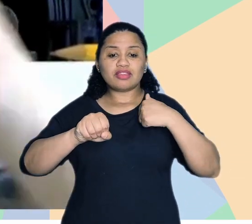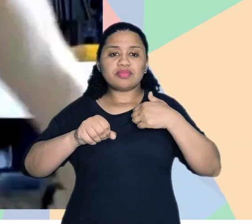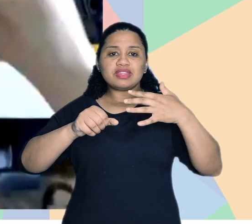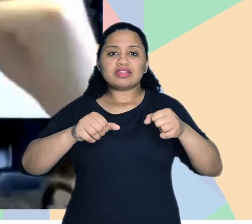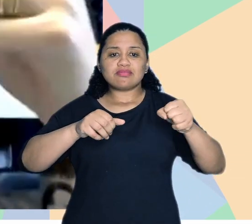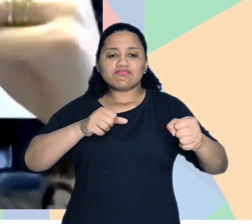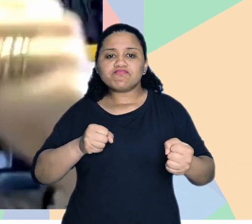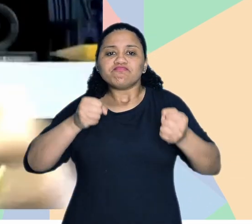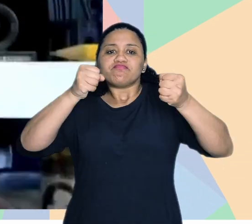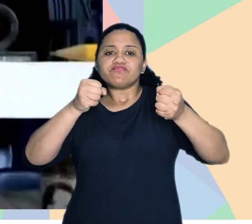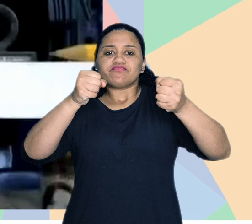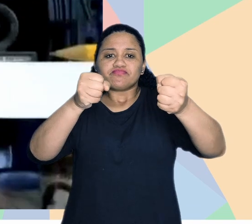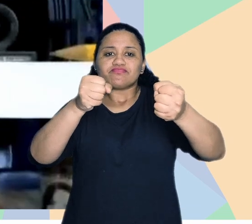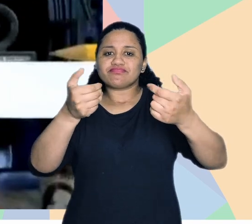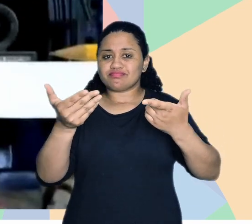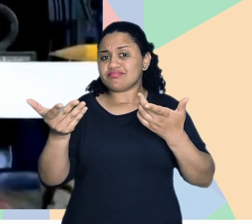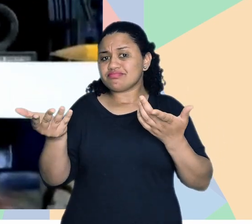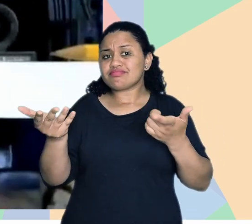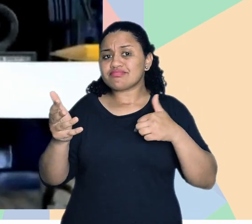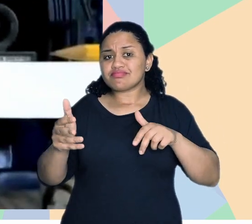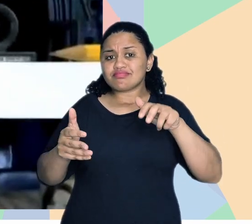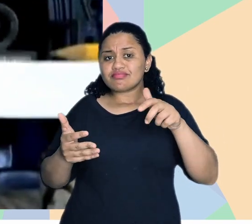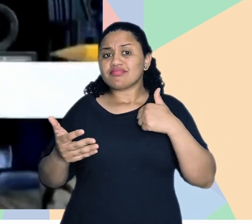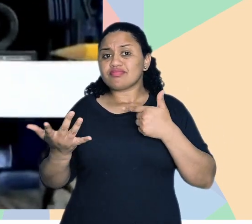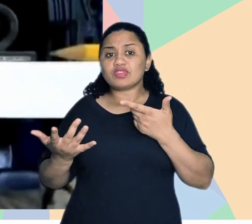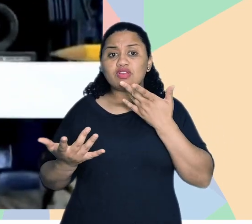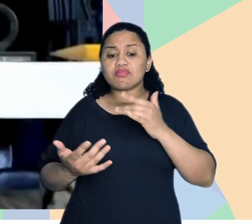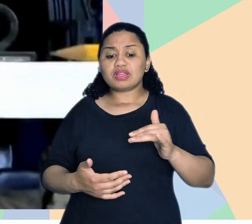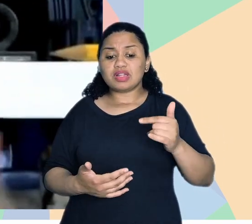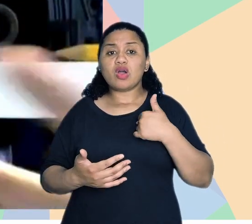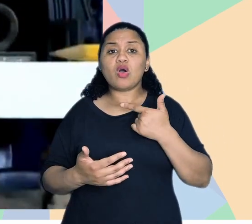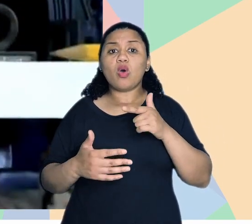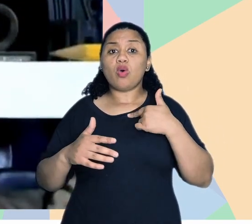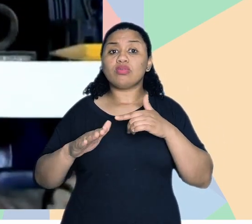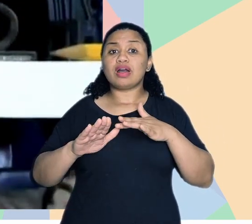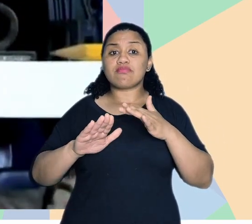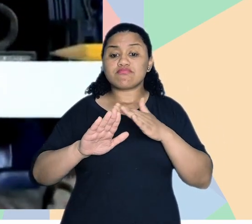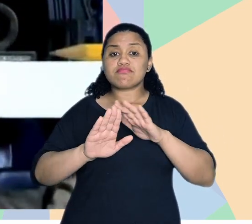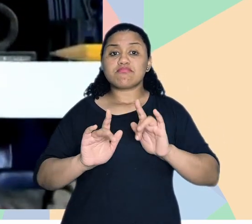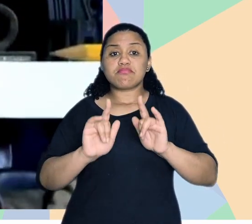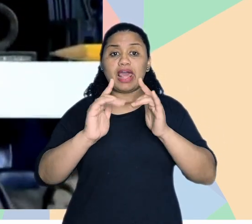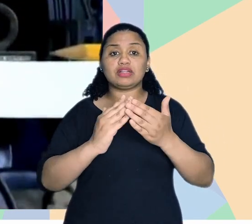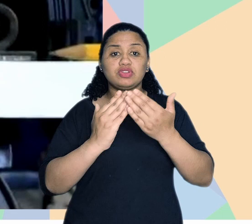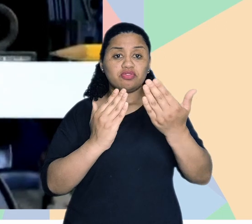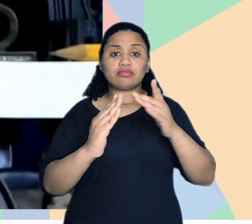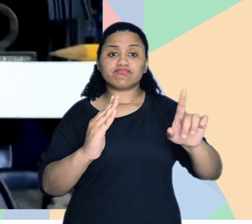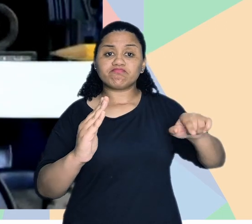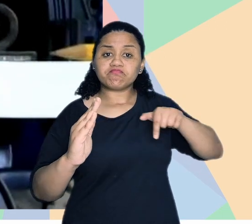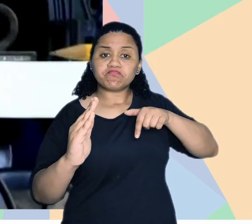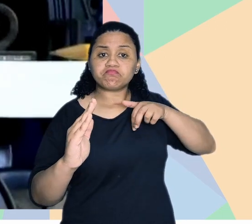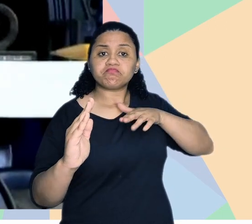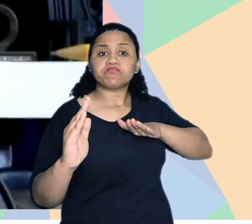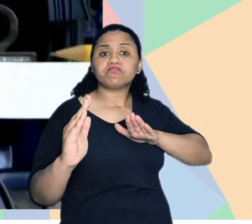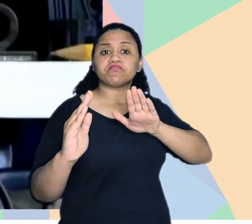tem que carregar pelas escadarias? Ou, né, está levando uma criança ali? Ou entrar pelos fundos? Então, é isso, assim.